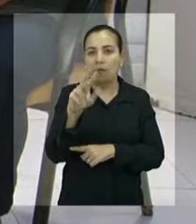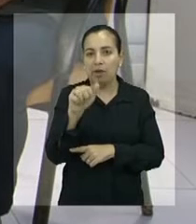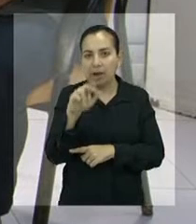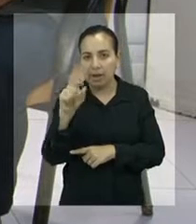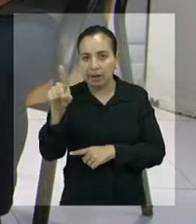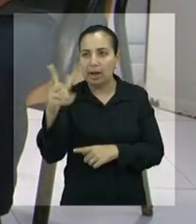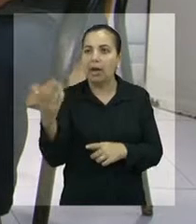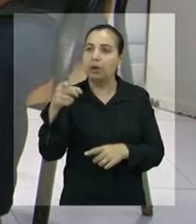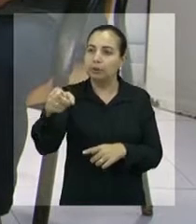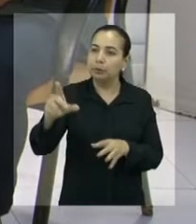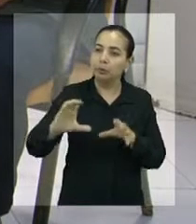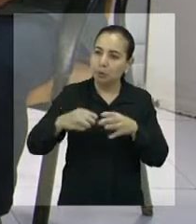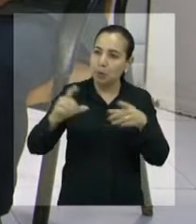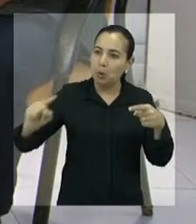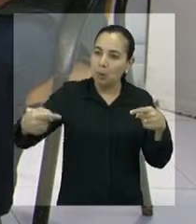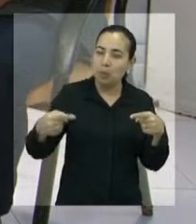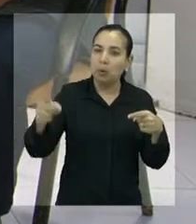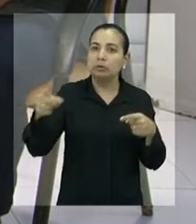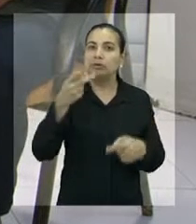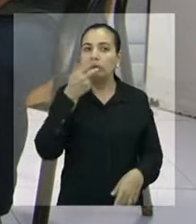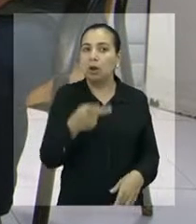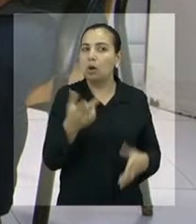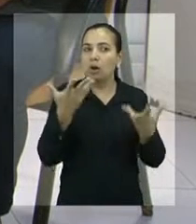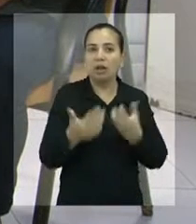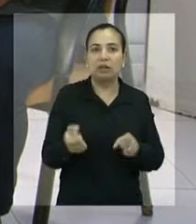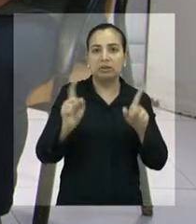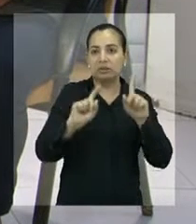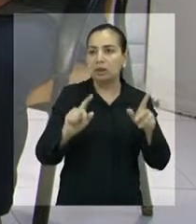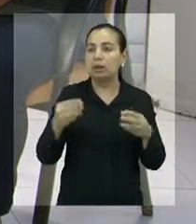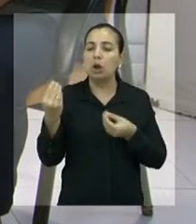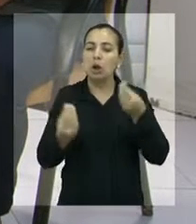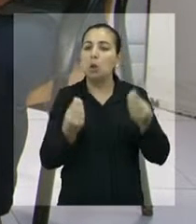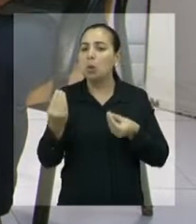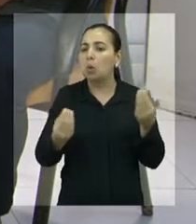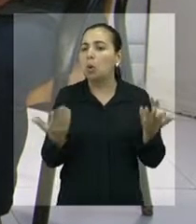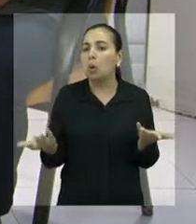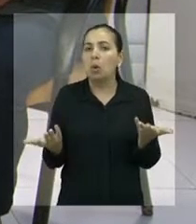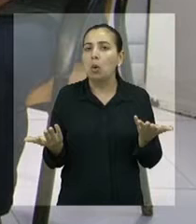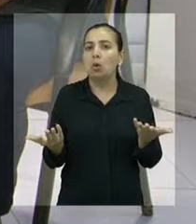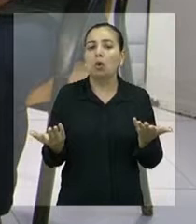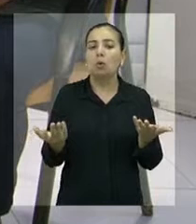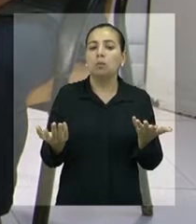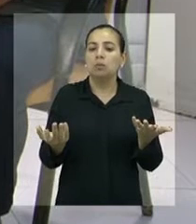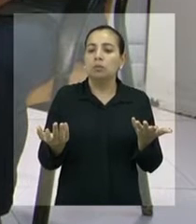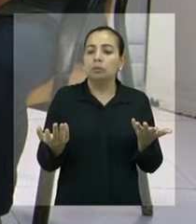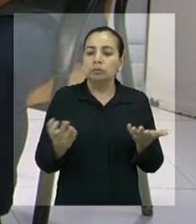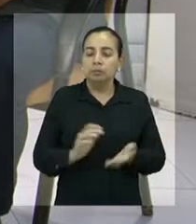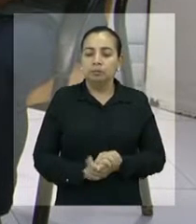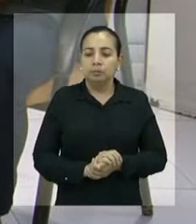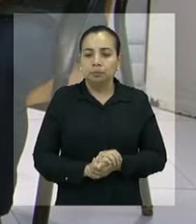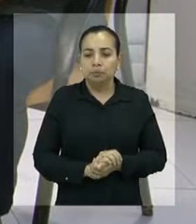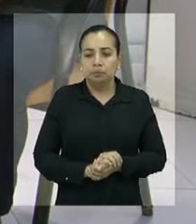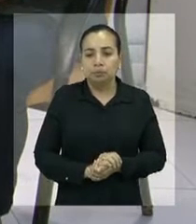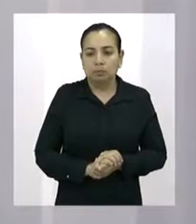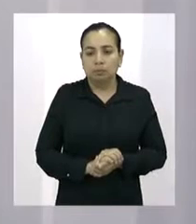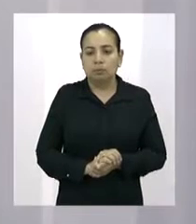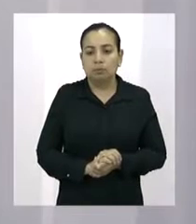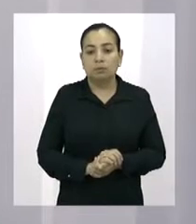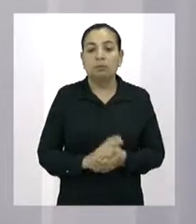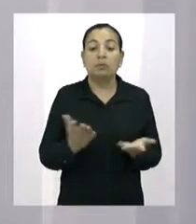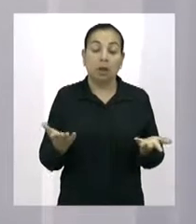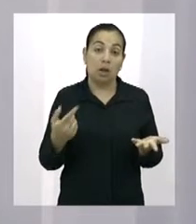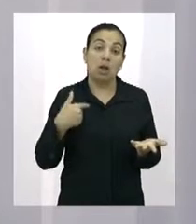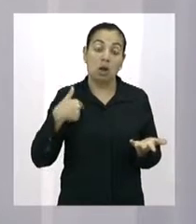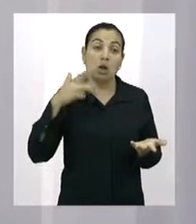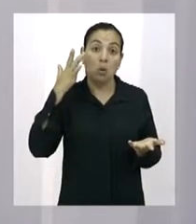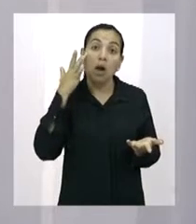muito isso aí. E como é que o senhor acha que essa situação não conseguiu se normalizar ainda? Olha, eu acho que faltou bom